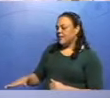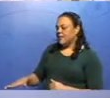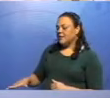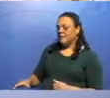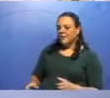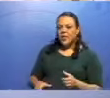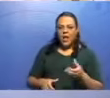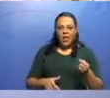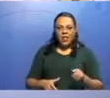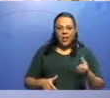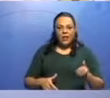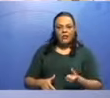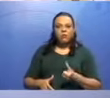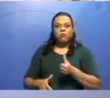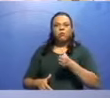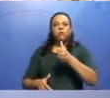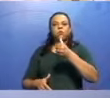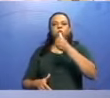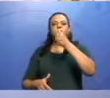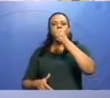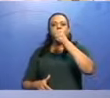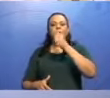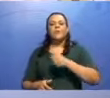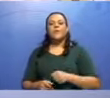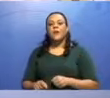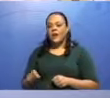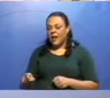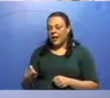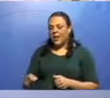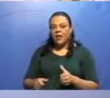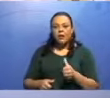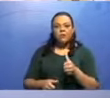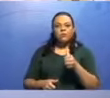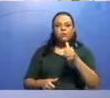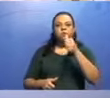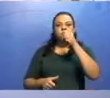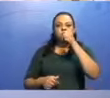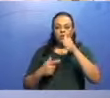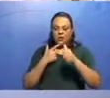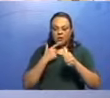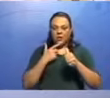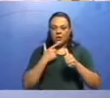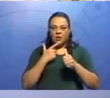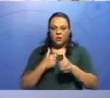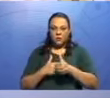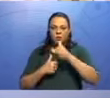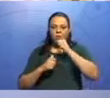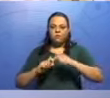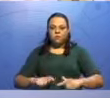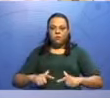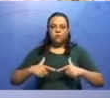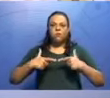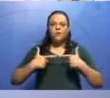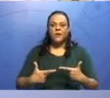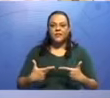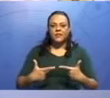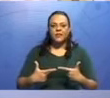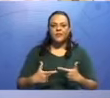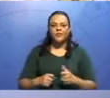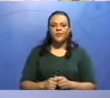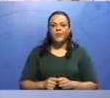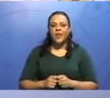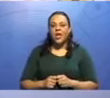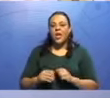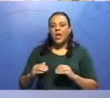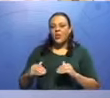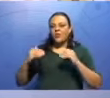Tomaram também, uma ação. Mas o que eu observo? Olha, no meu predicado, da primeira oração, eu tenho só um verbo, só um